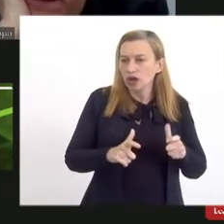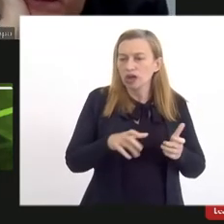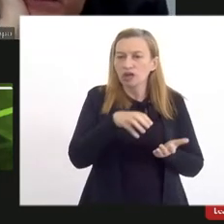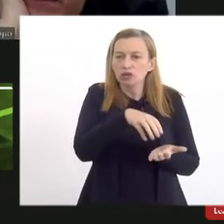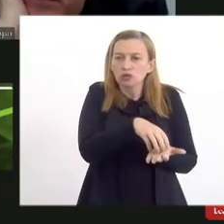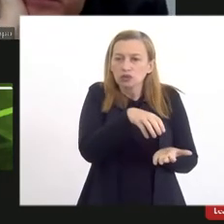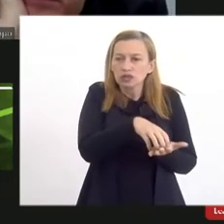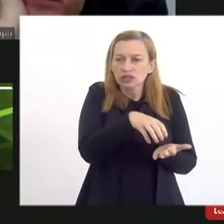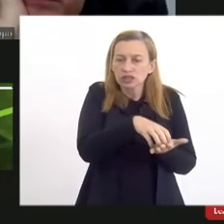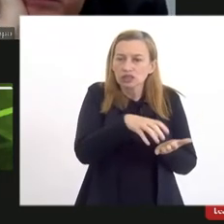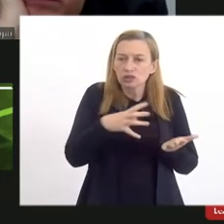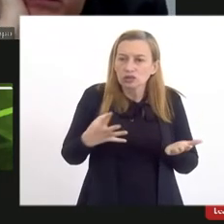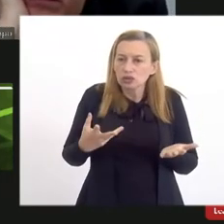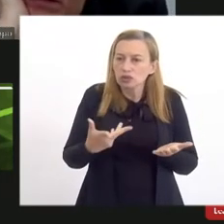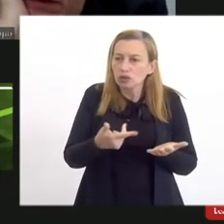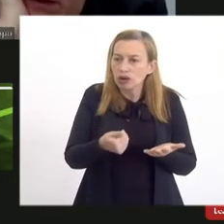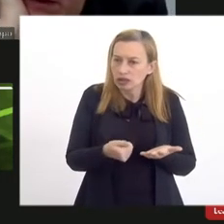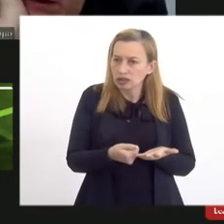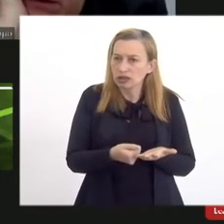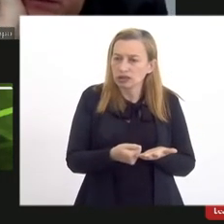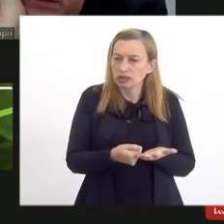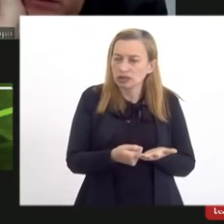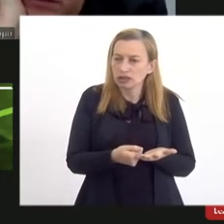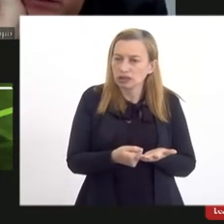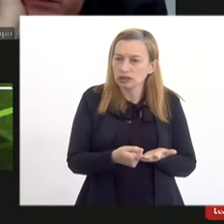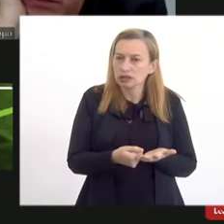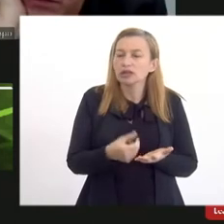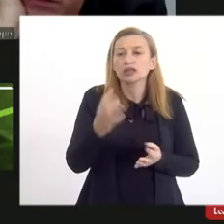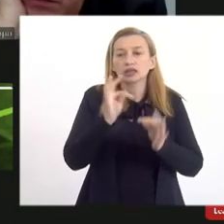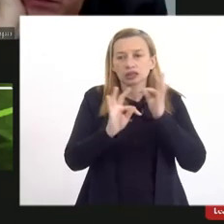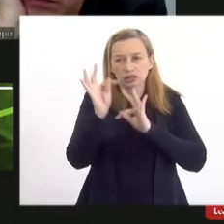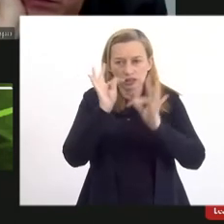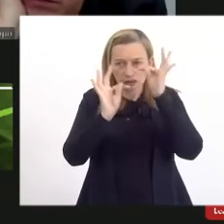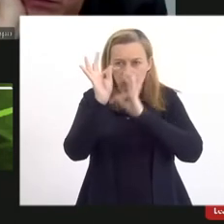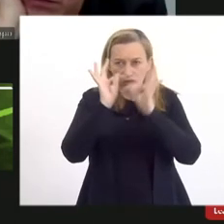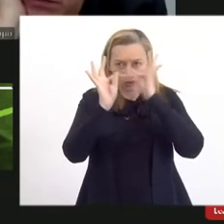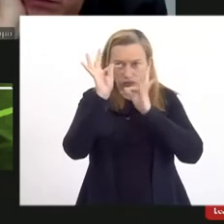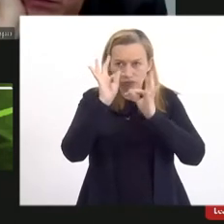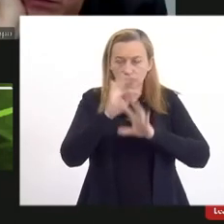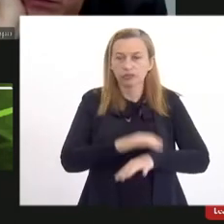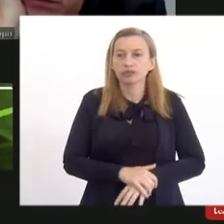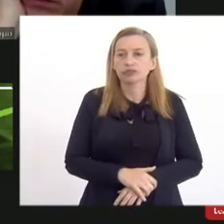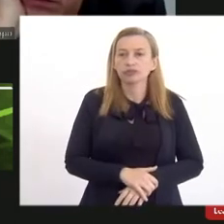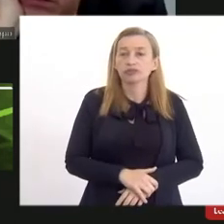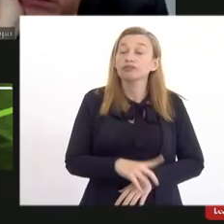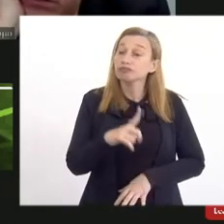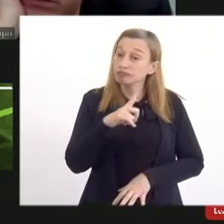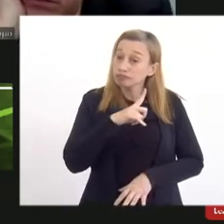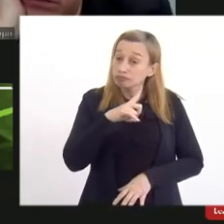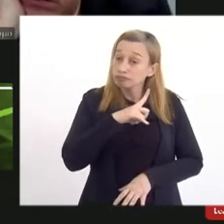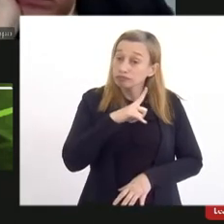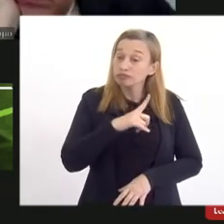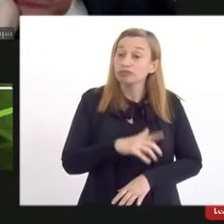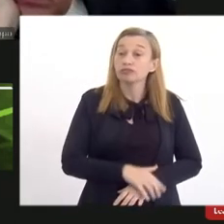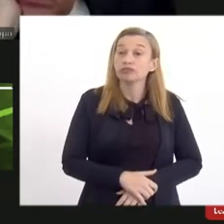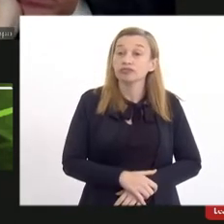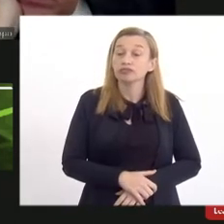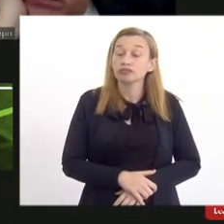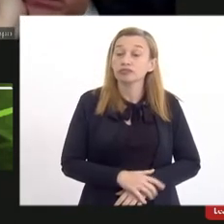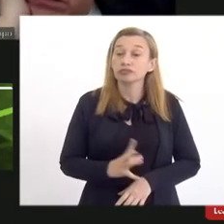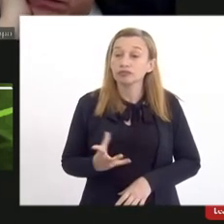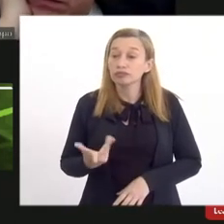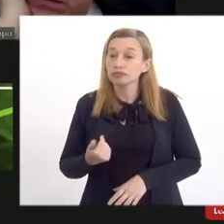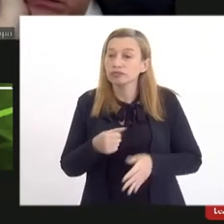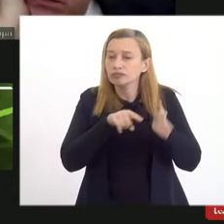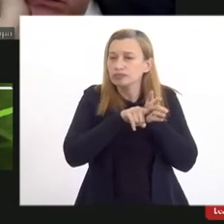de excelência no âmbito da tecnologia tem excelência no âmbito de